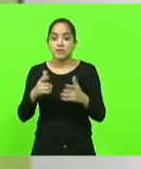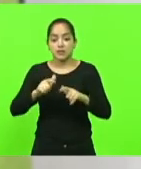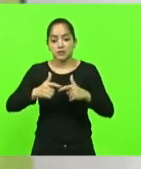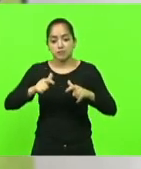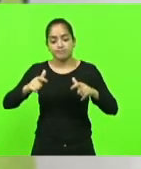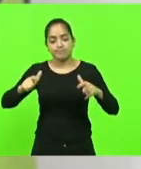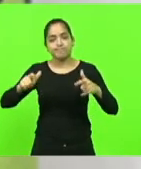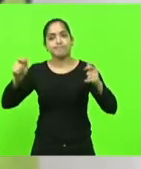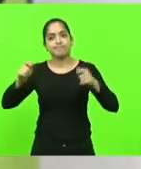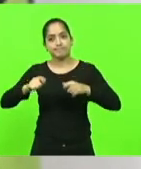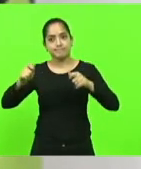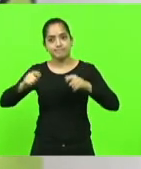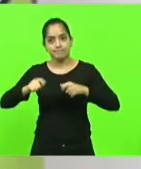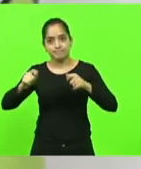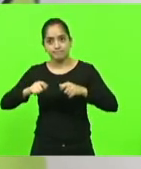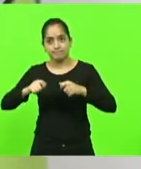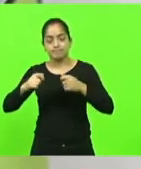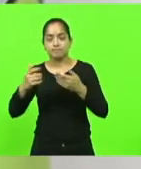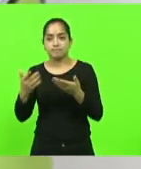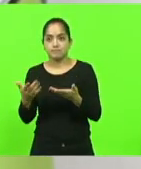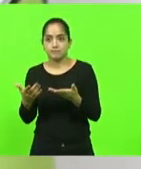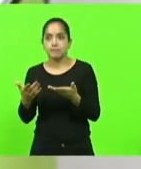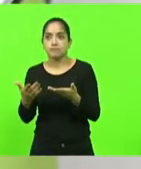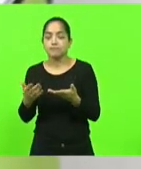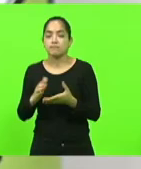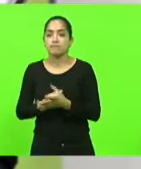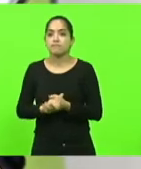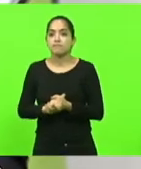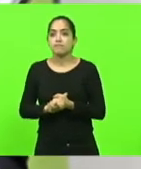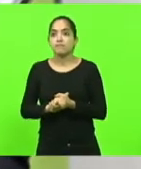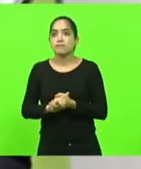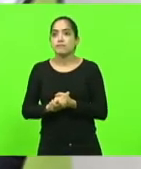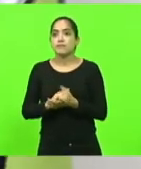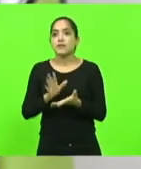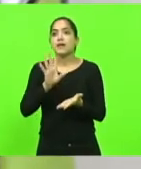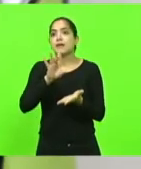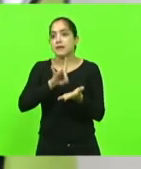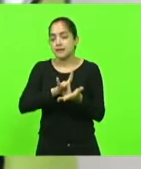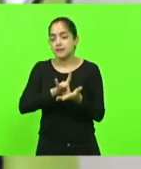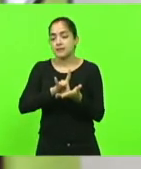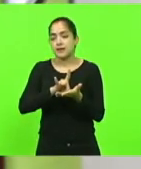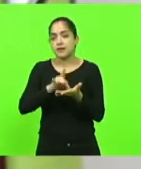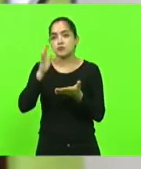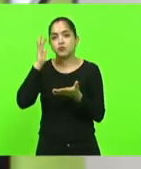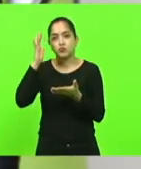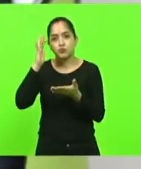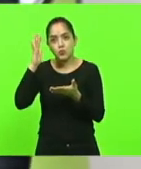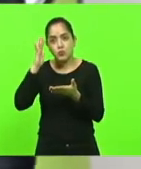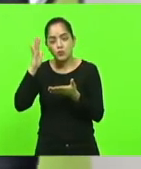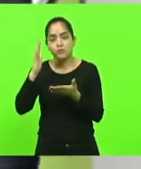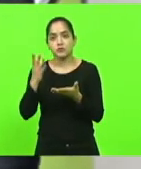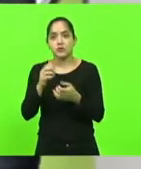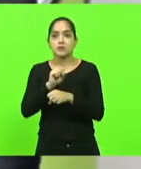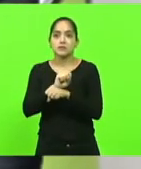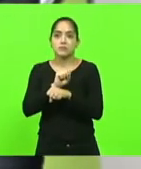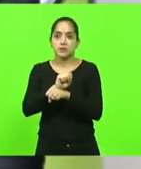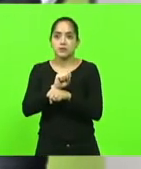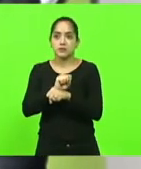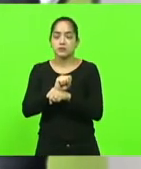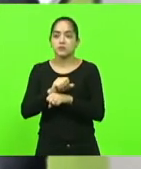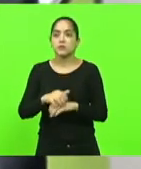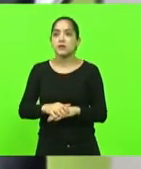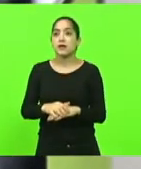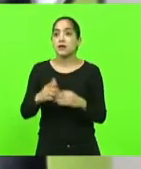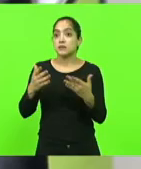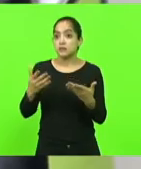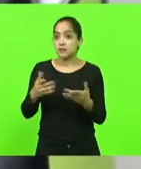permitir mais crescimento à nossa amada Laguna. Então, é realidade, um sonho de 50 anos do Acesso Norte em Laguna. Tínhamos o